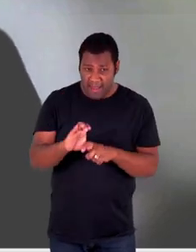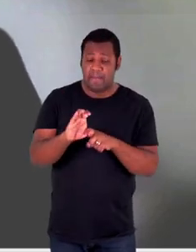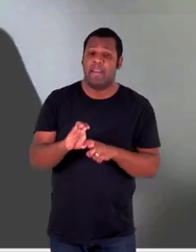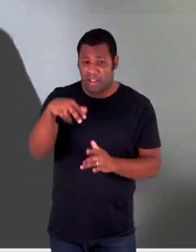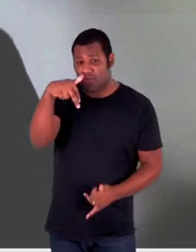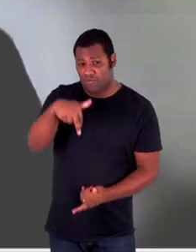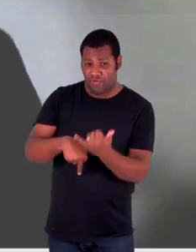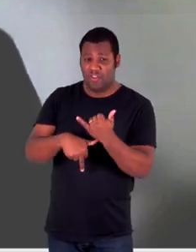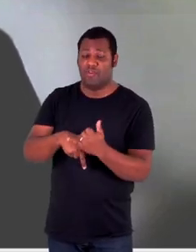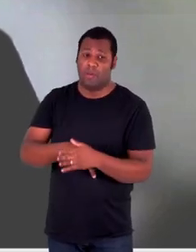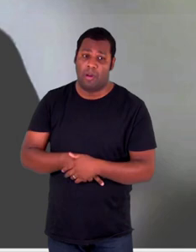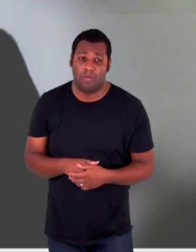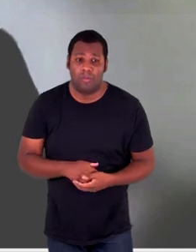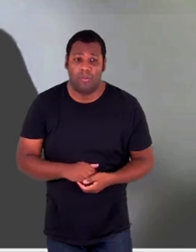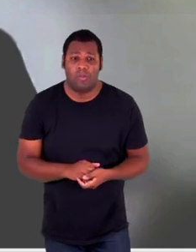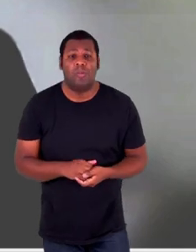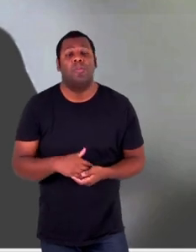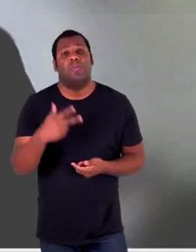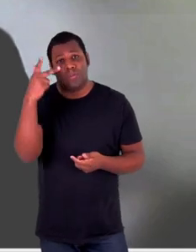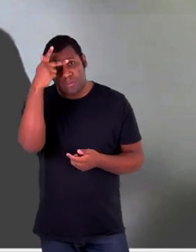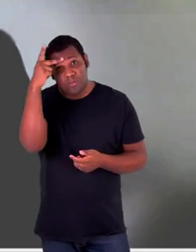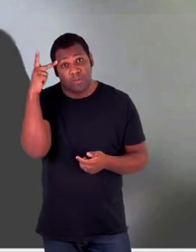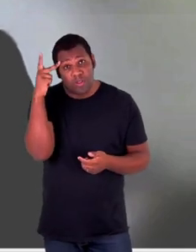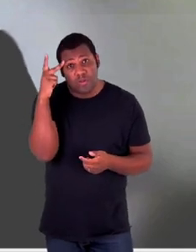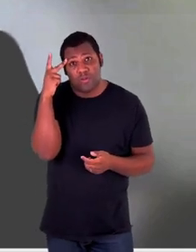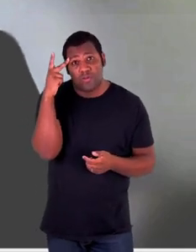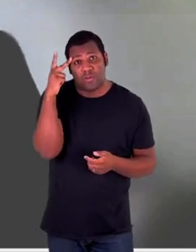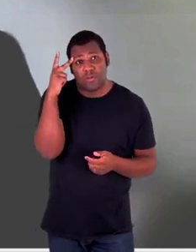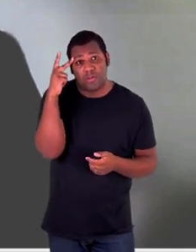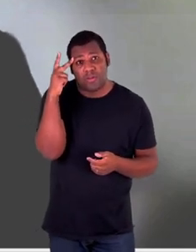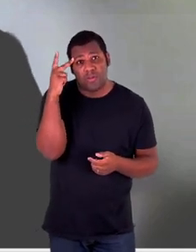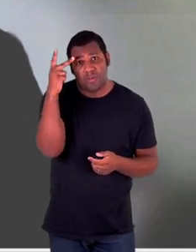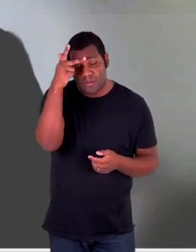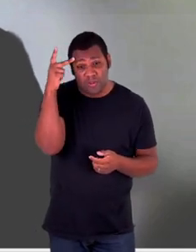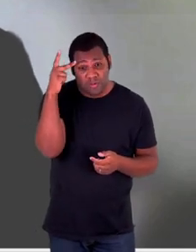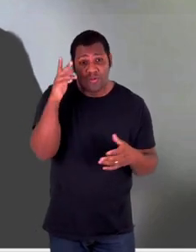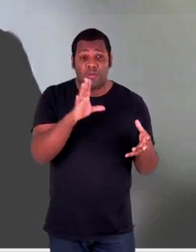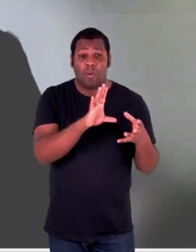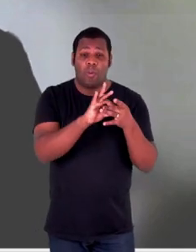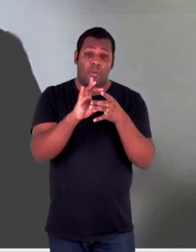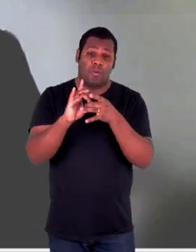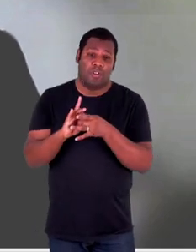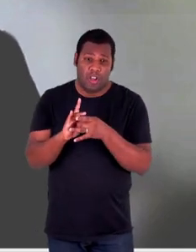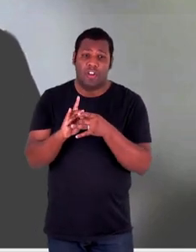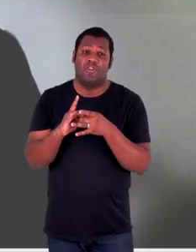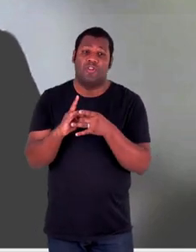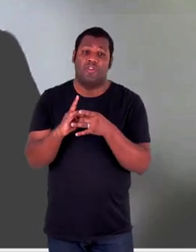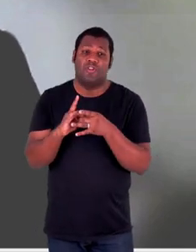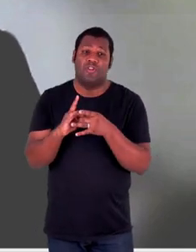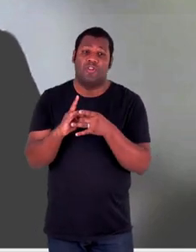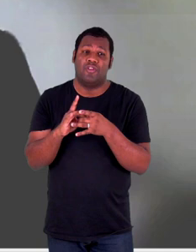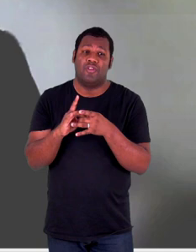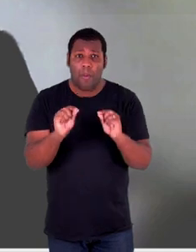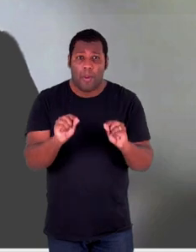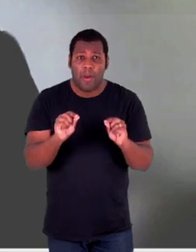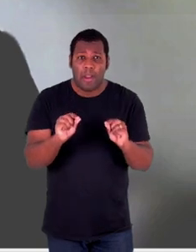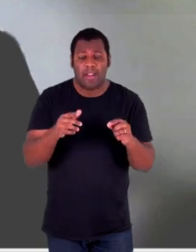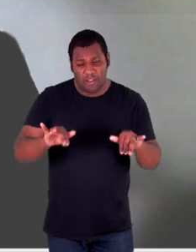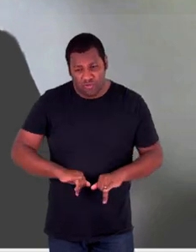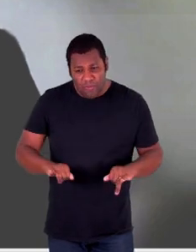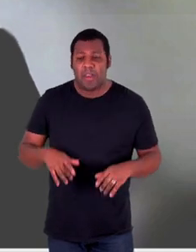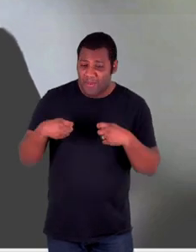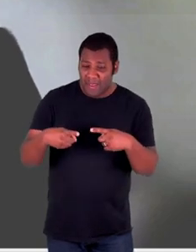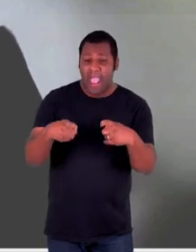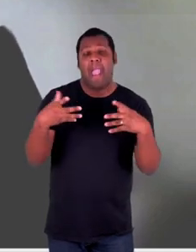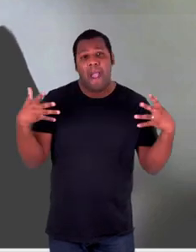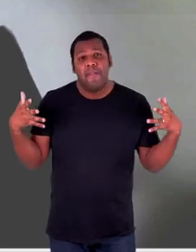essas pessoas que sejam oriundas de contextos fácticos, de conflitos armados, guerras de uma maneira geral.